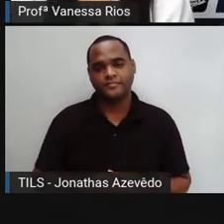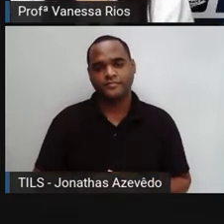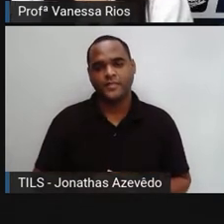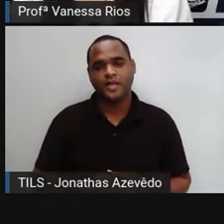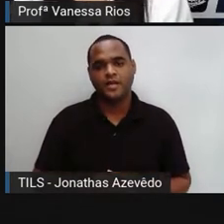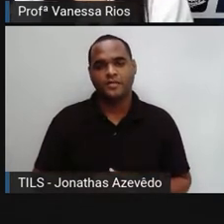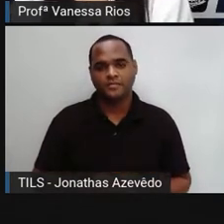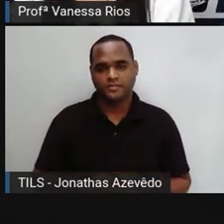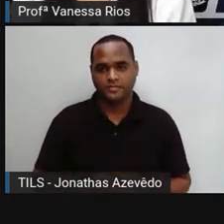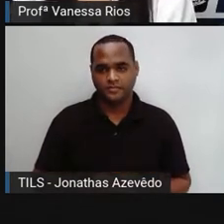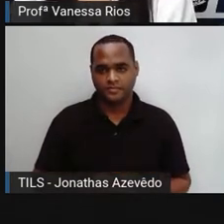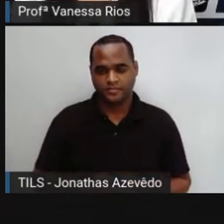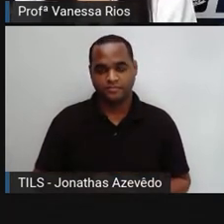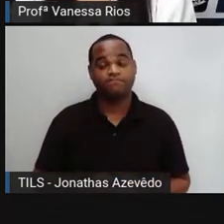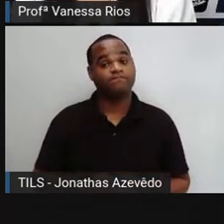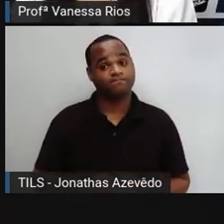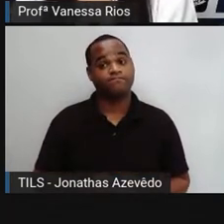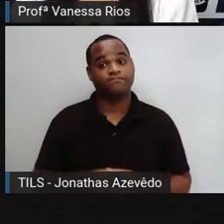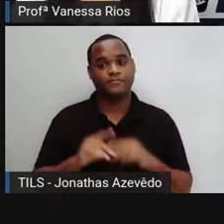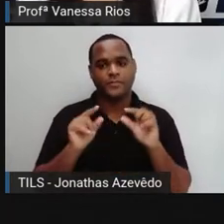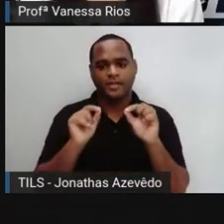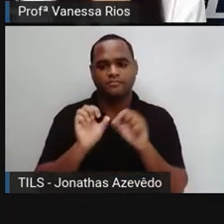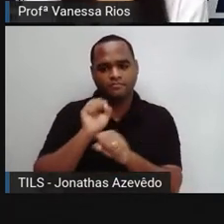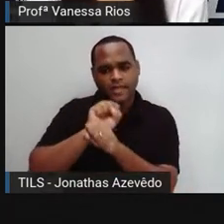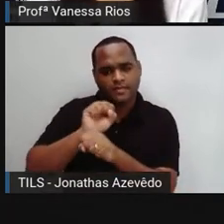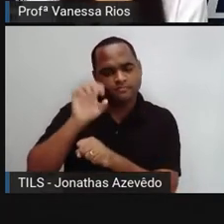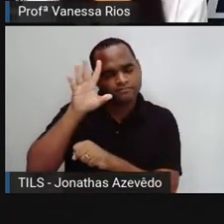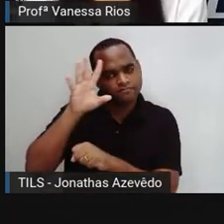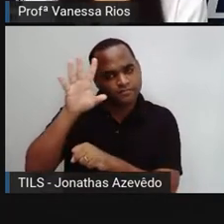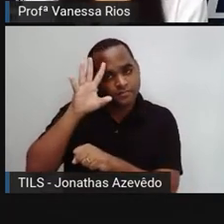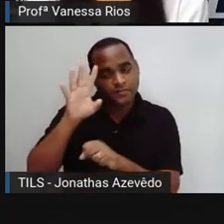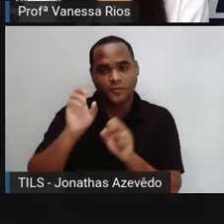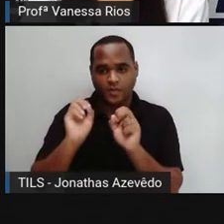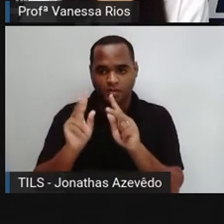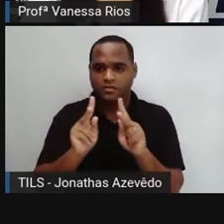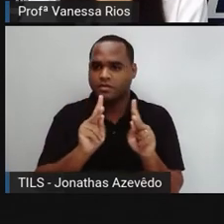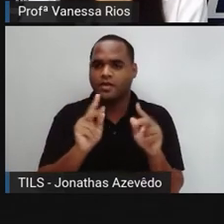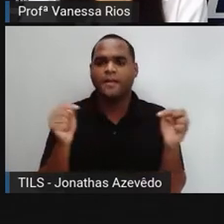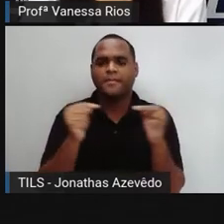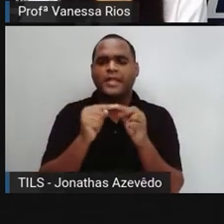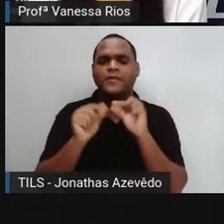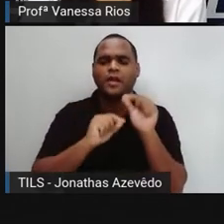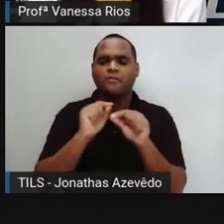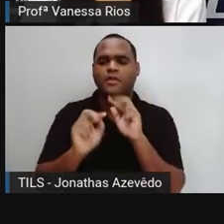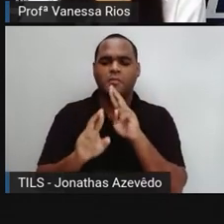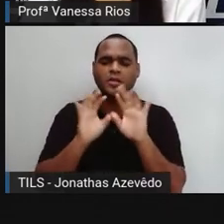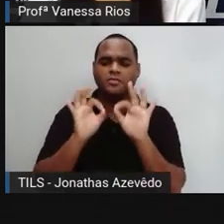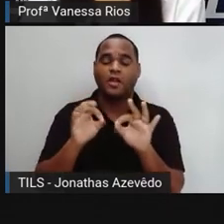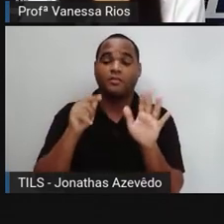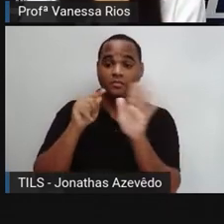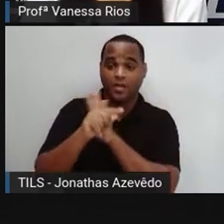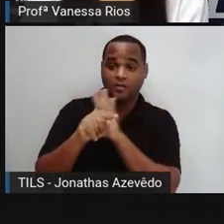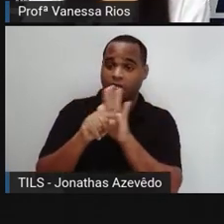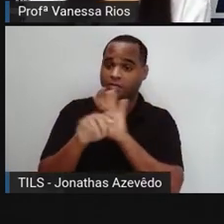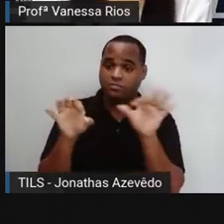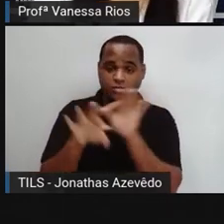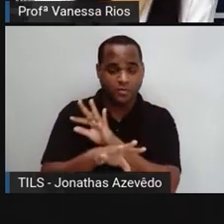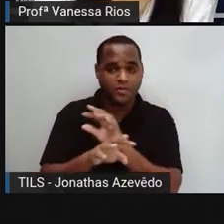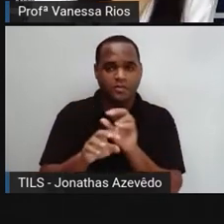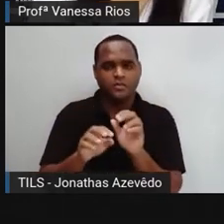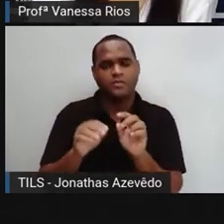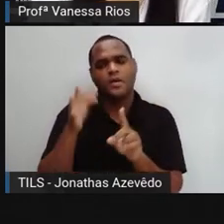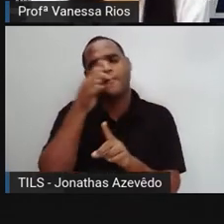E aí a gente para agora para pensar justamente na resposta para essa pergunta. O que é